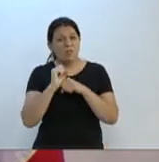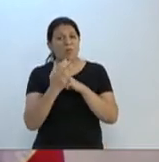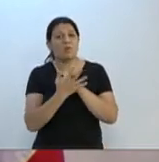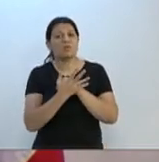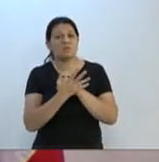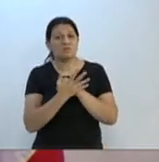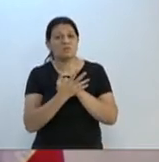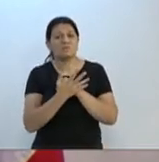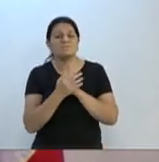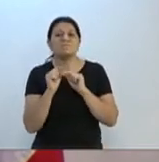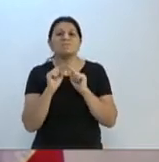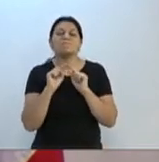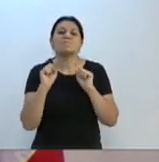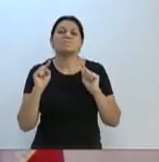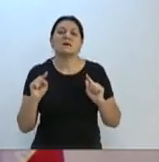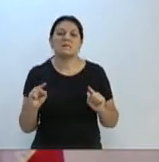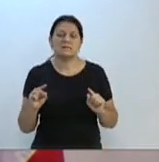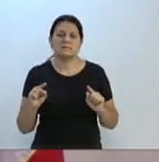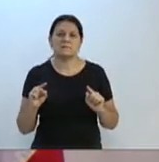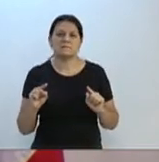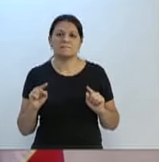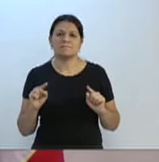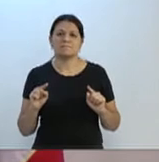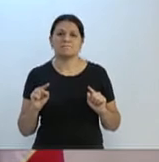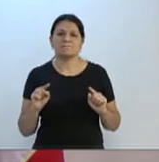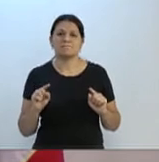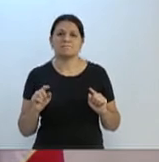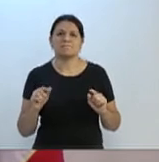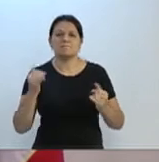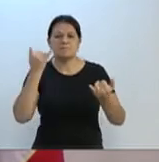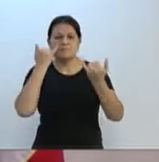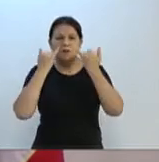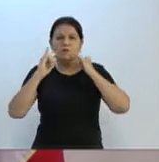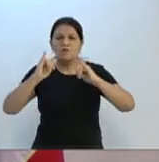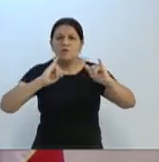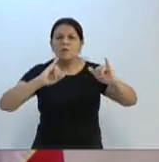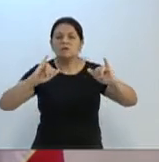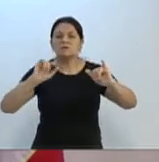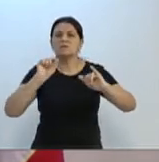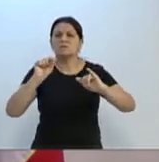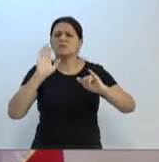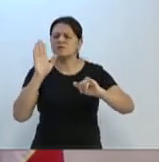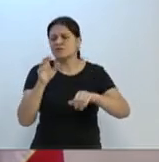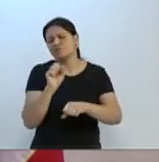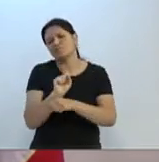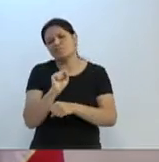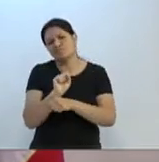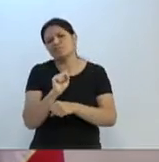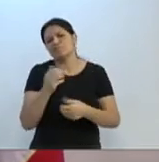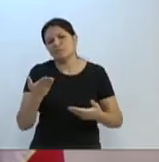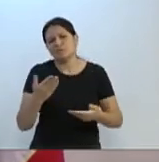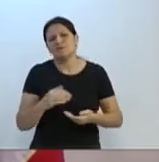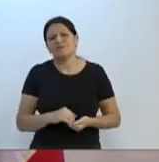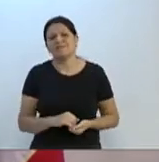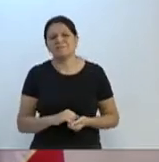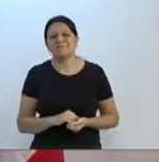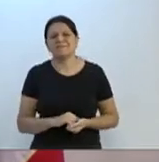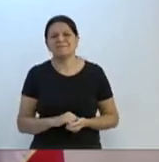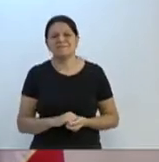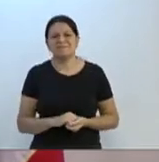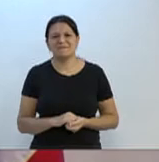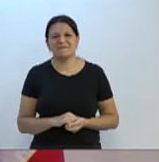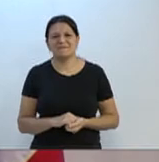mas uma informação que já era guardada diante da flexibilização